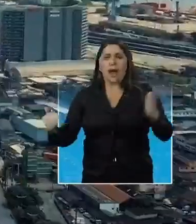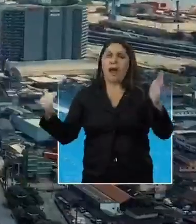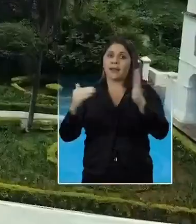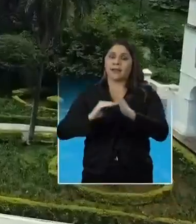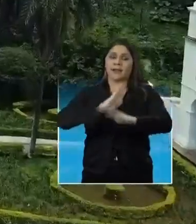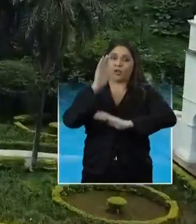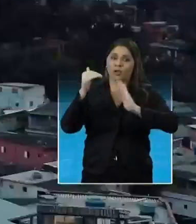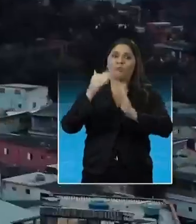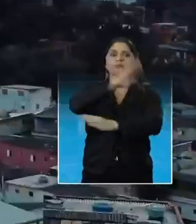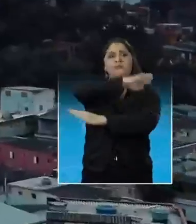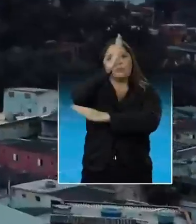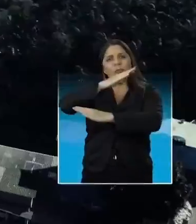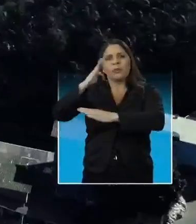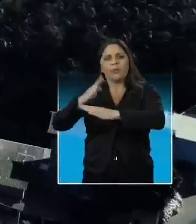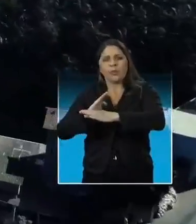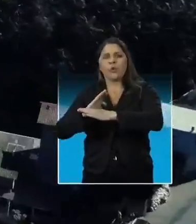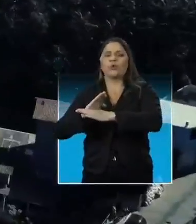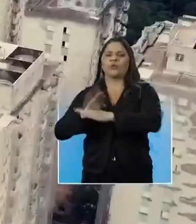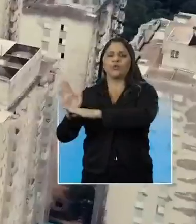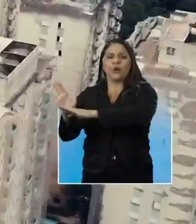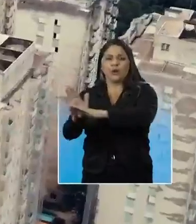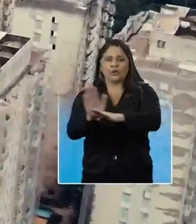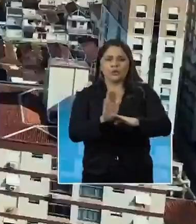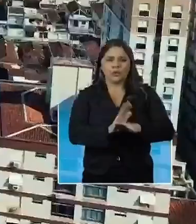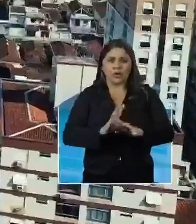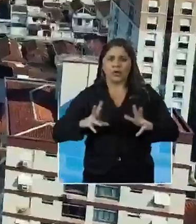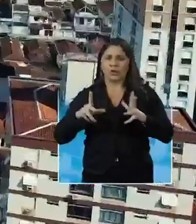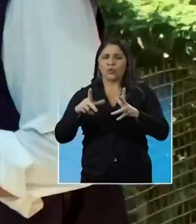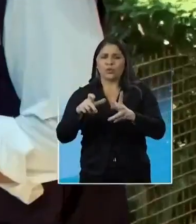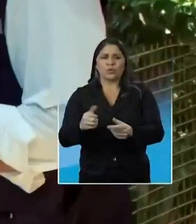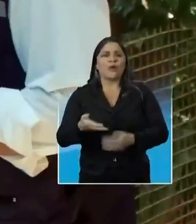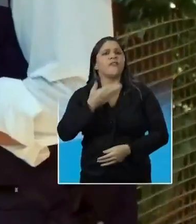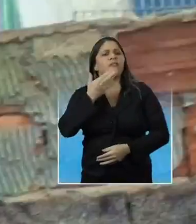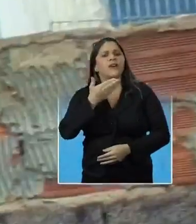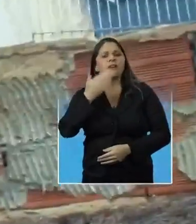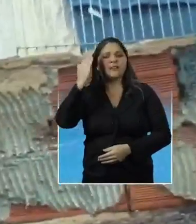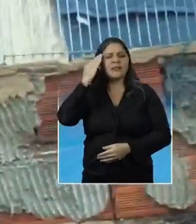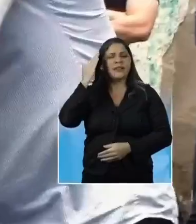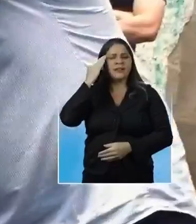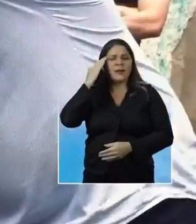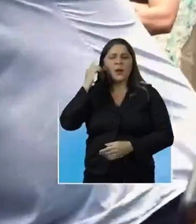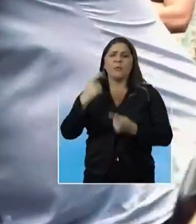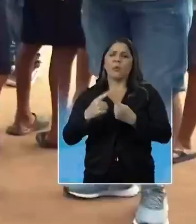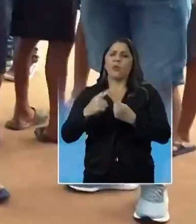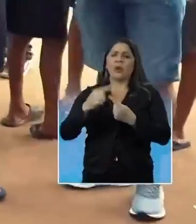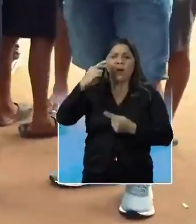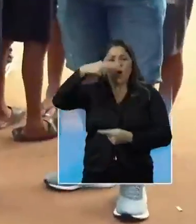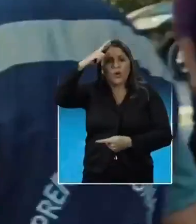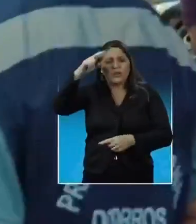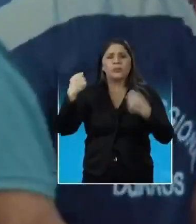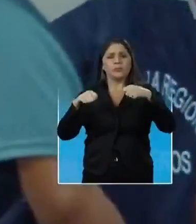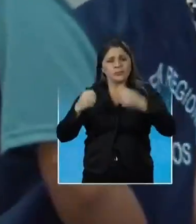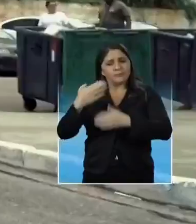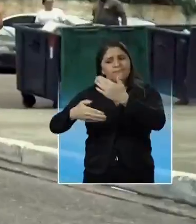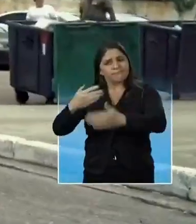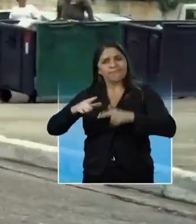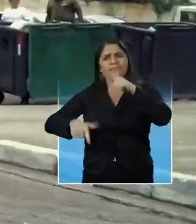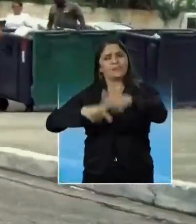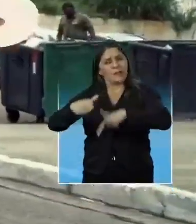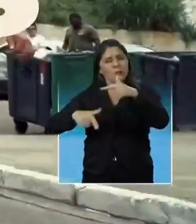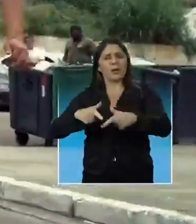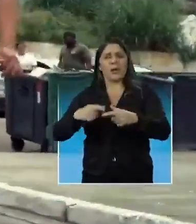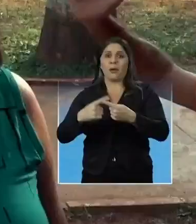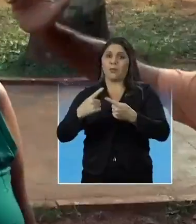que todos os morros sejam contemplados. Por tudo isso, é fácil entender porque Rogério precisa seguir com esse bom trabalho.